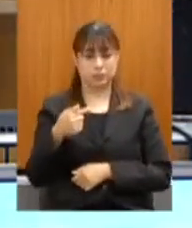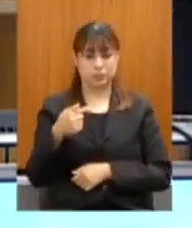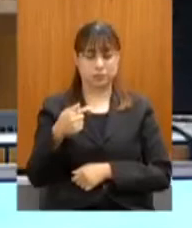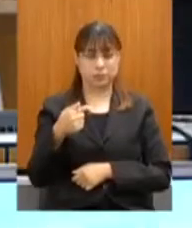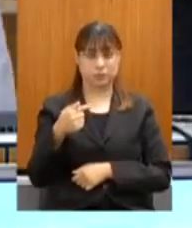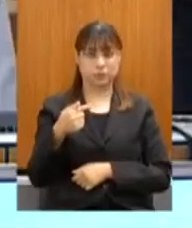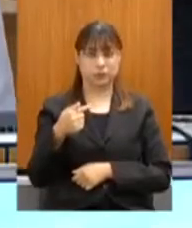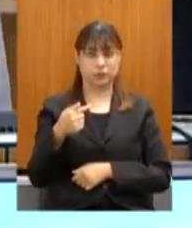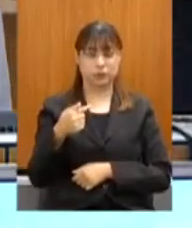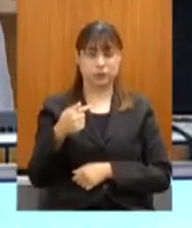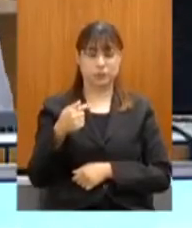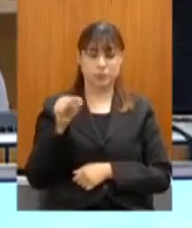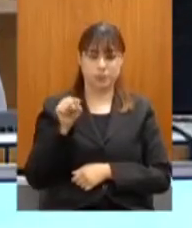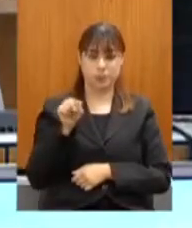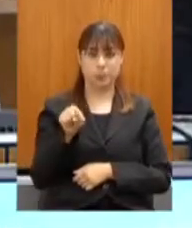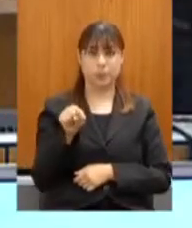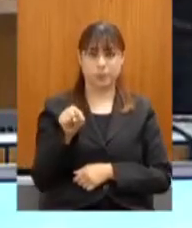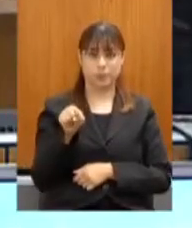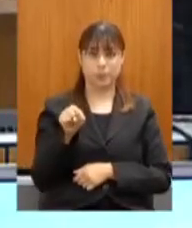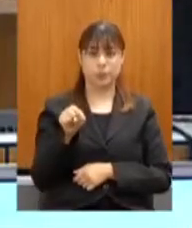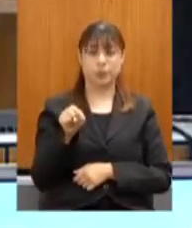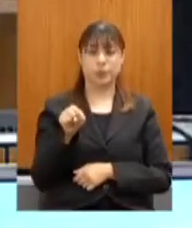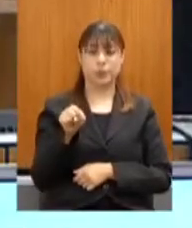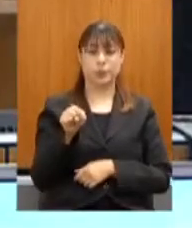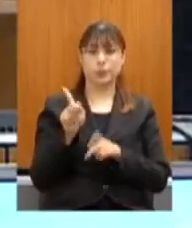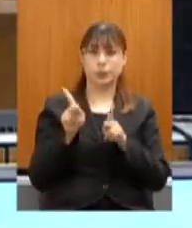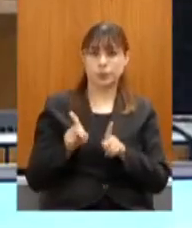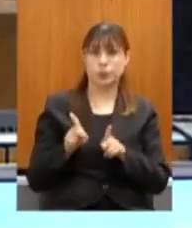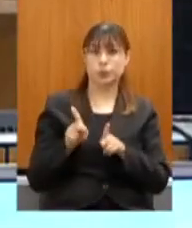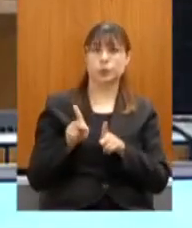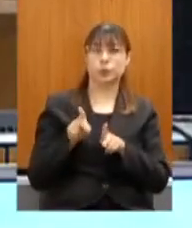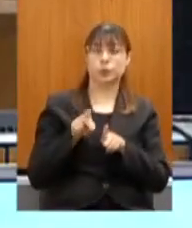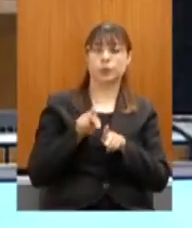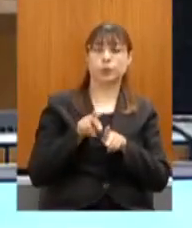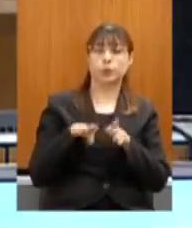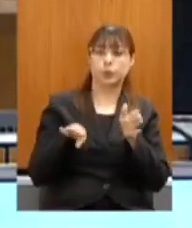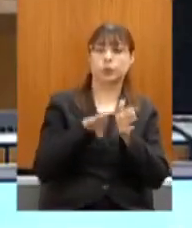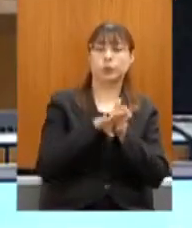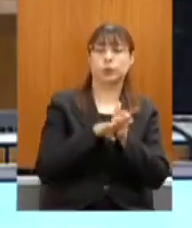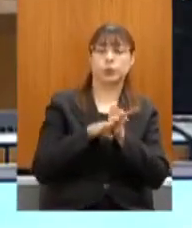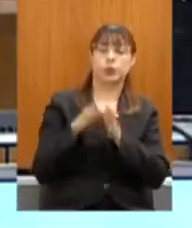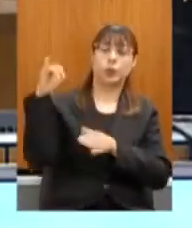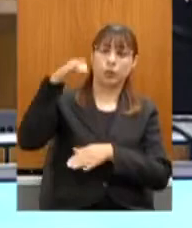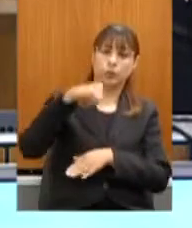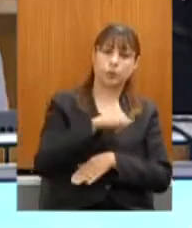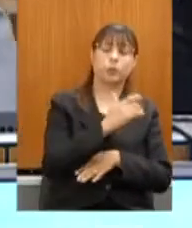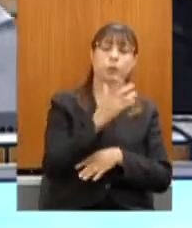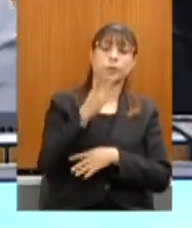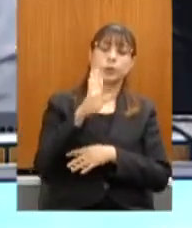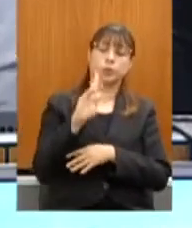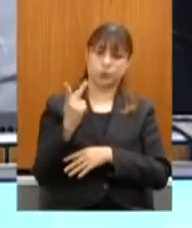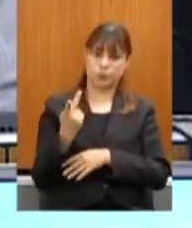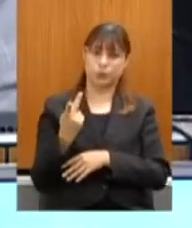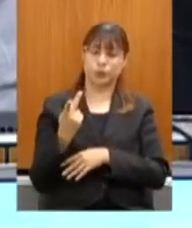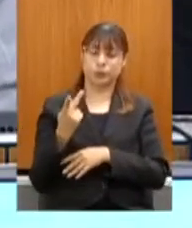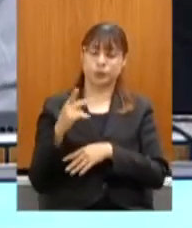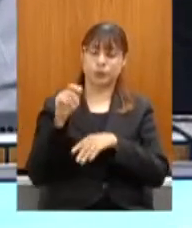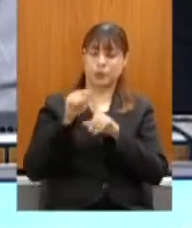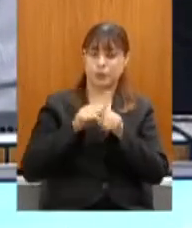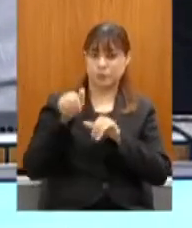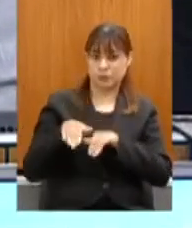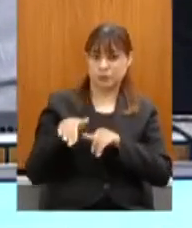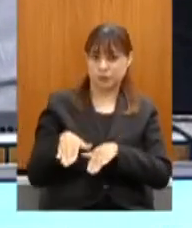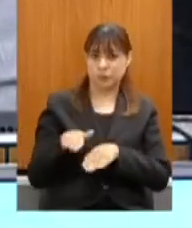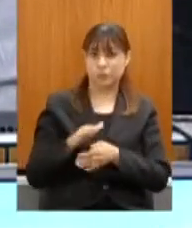137 mil pessoas desembarcaram no Aeroporto Internacional de Belo Horizonte em setembro. Se você pensar que, no mês de abril,